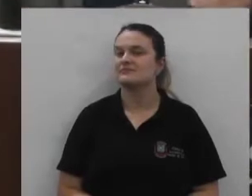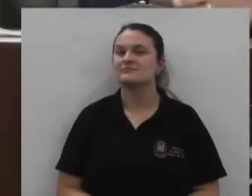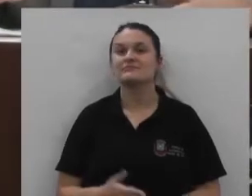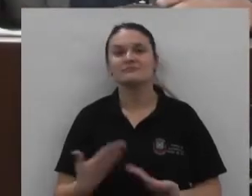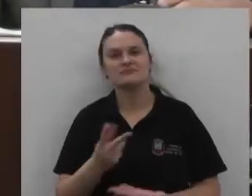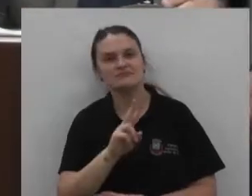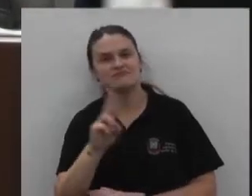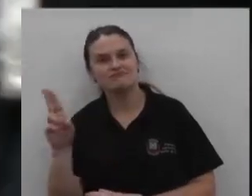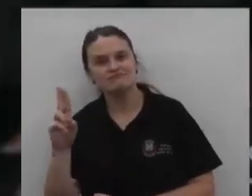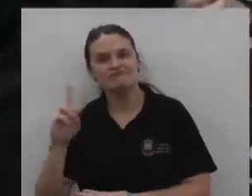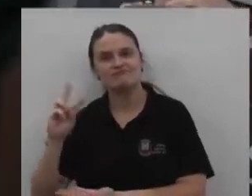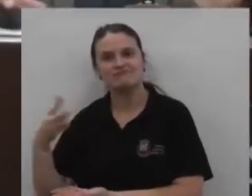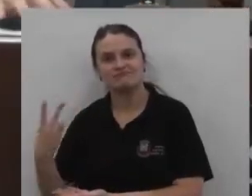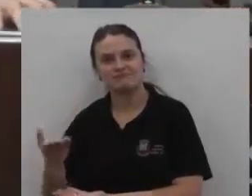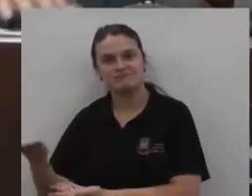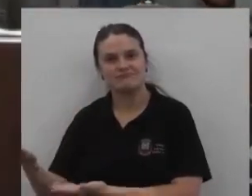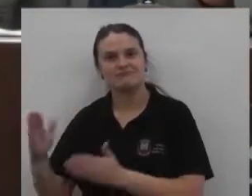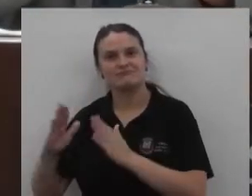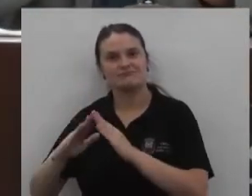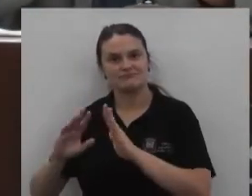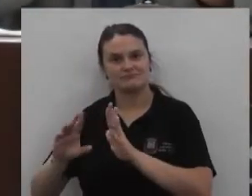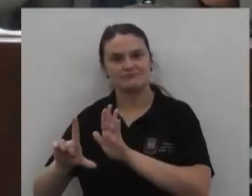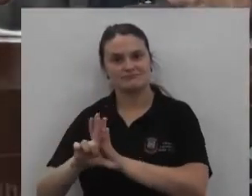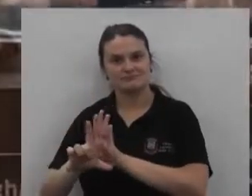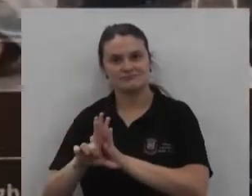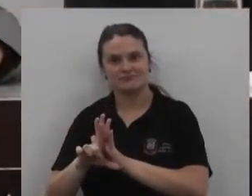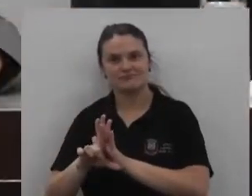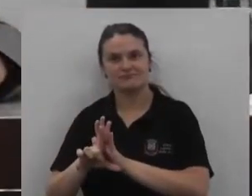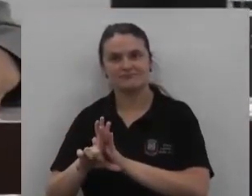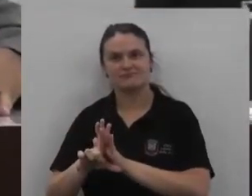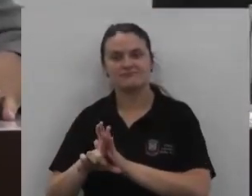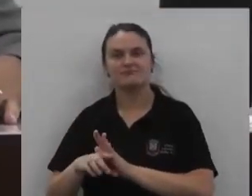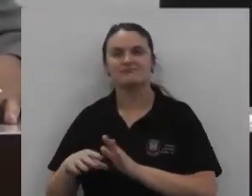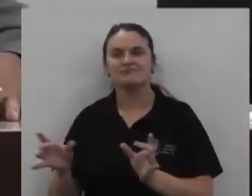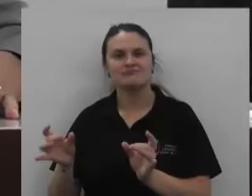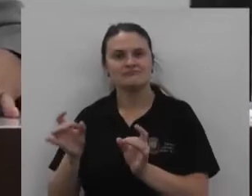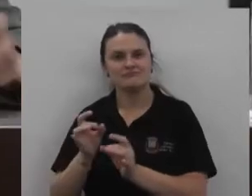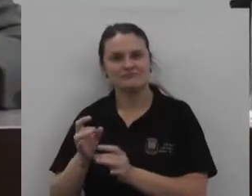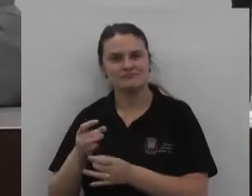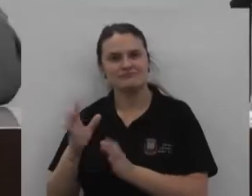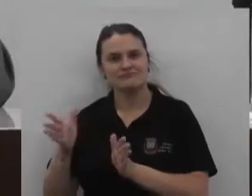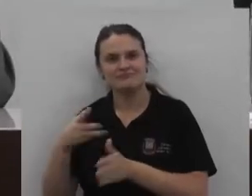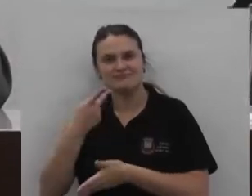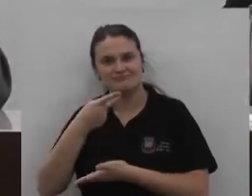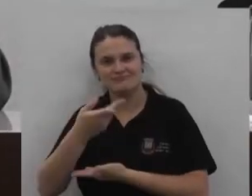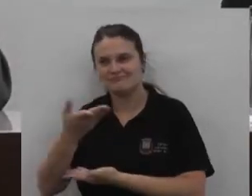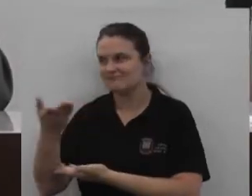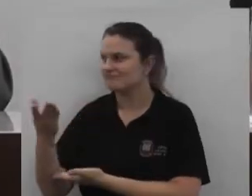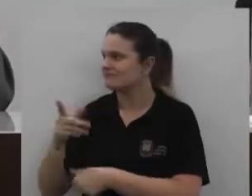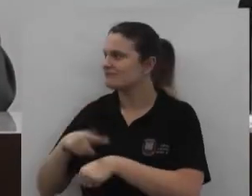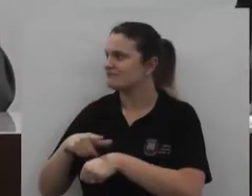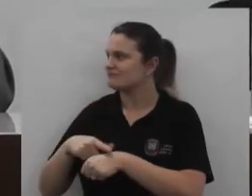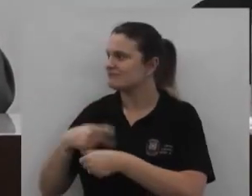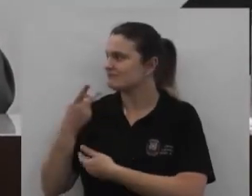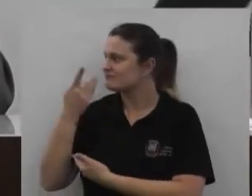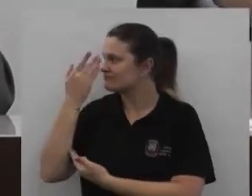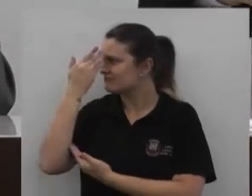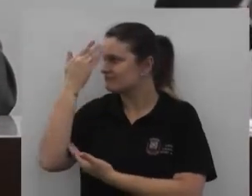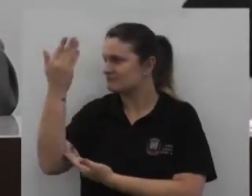Em nome de todos Os vereadores Desta Casa de Leis Externar então Ao nosso Prefeito Municipal